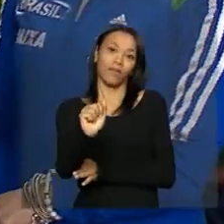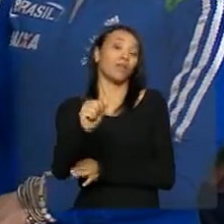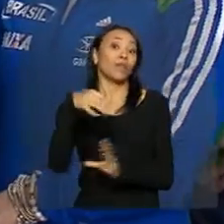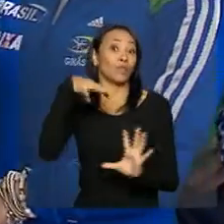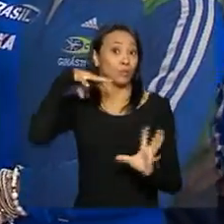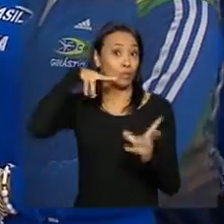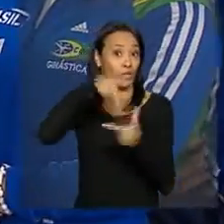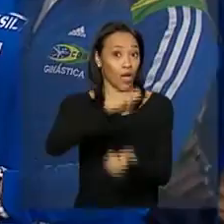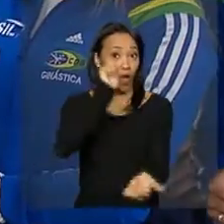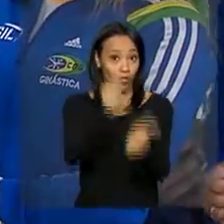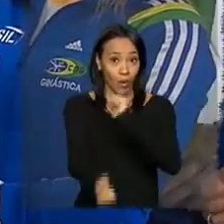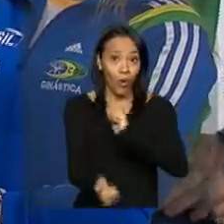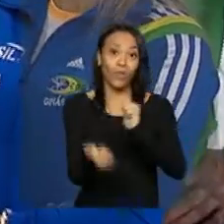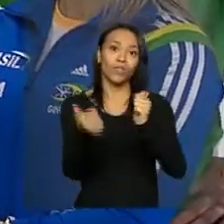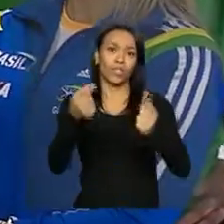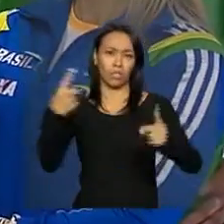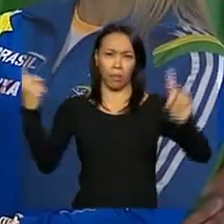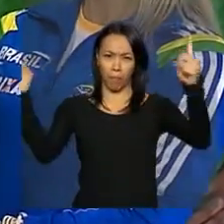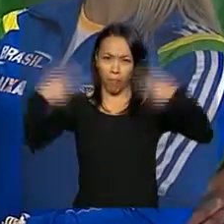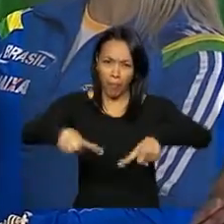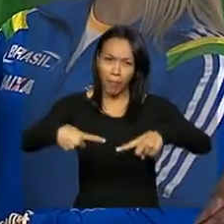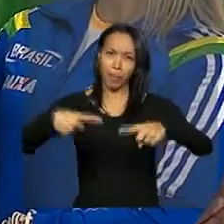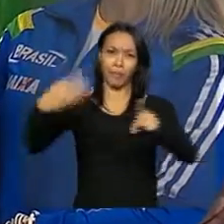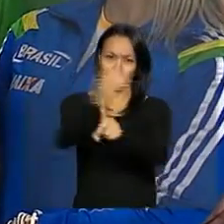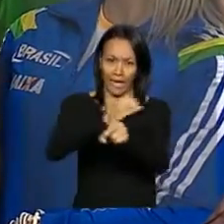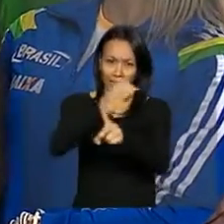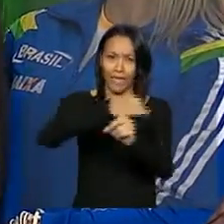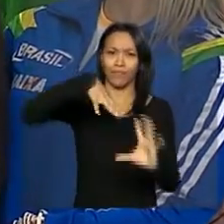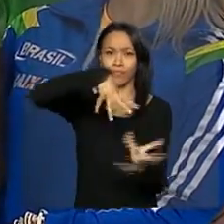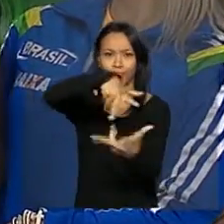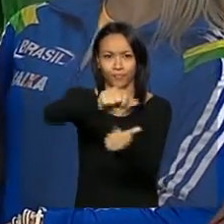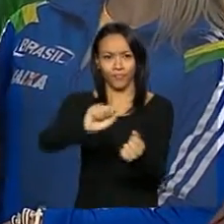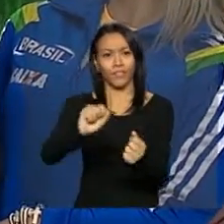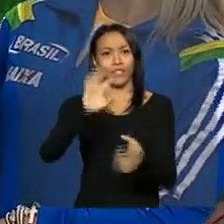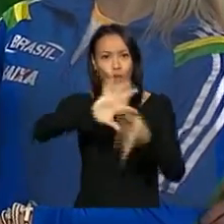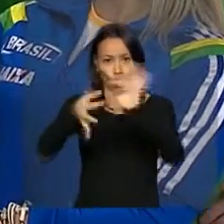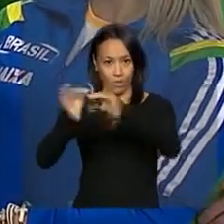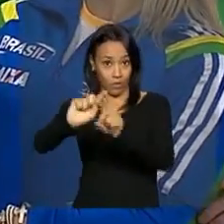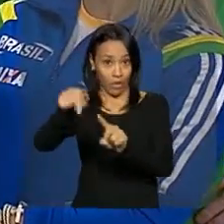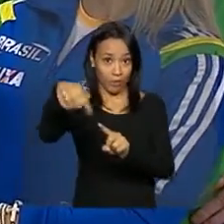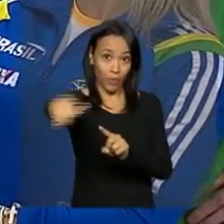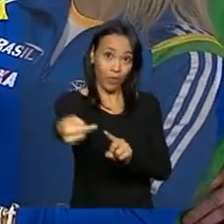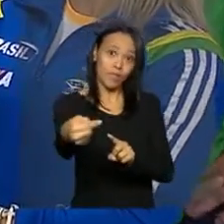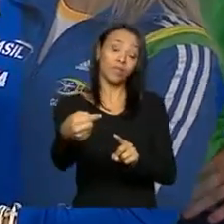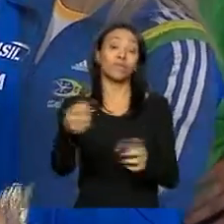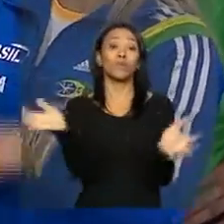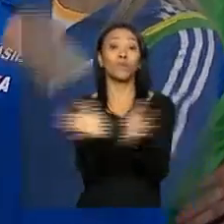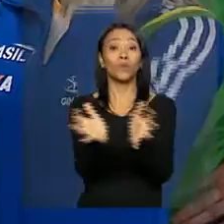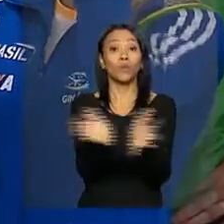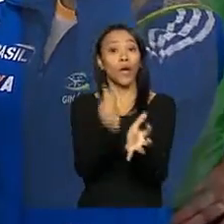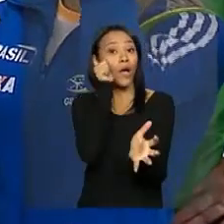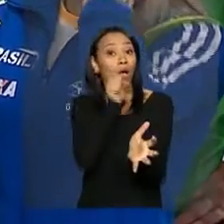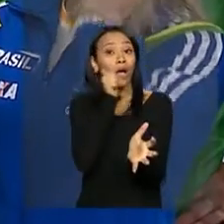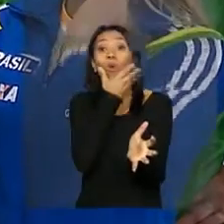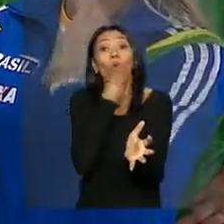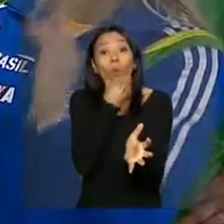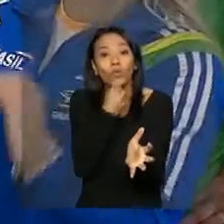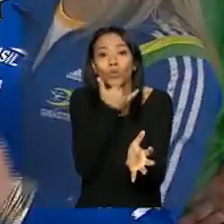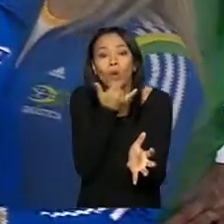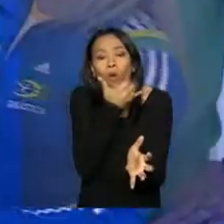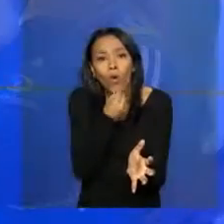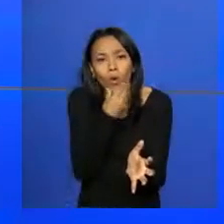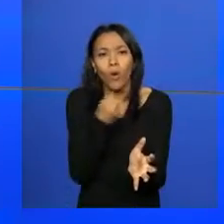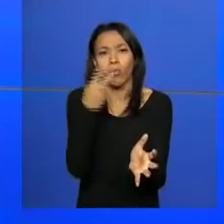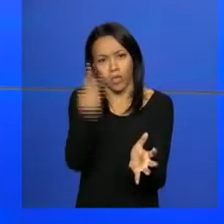a mais importante competição do calendário internacional, depois dos Jogos Olímpicos, a equipe masculina brasileira assegurou